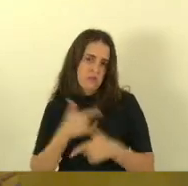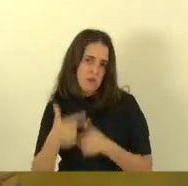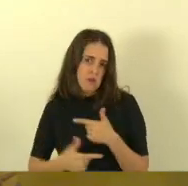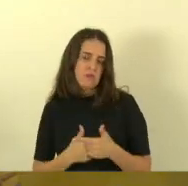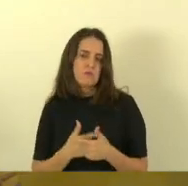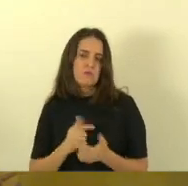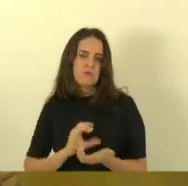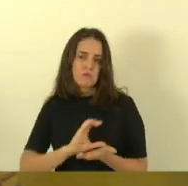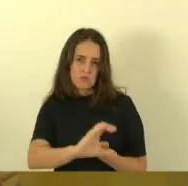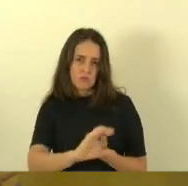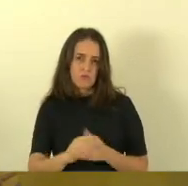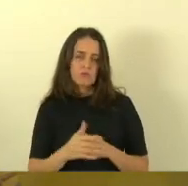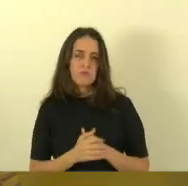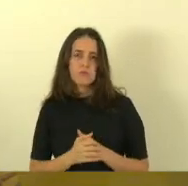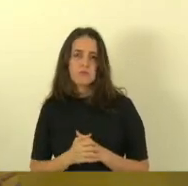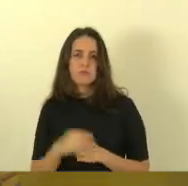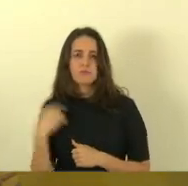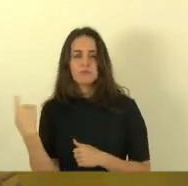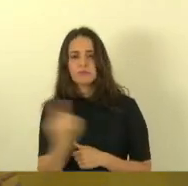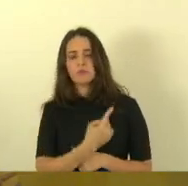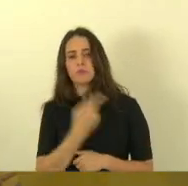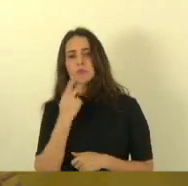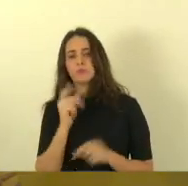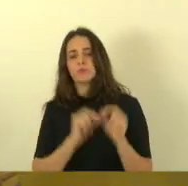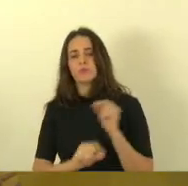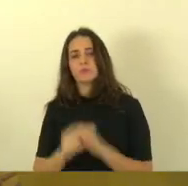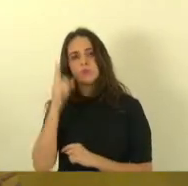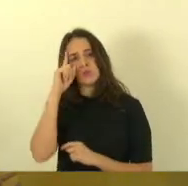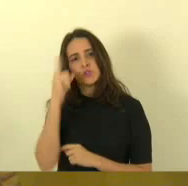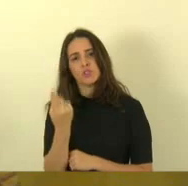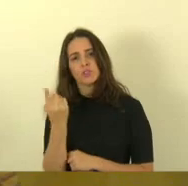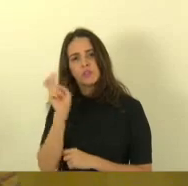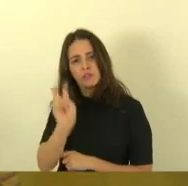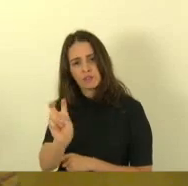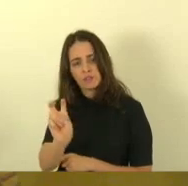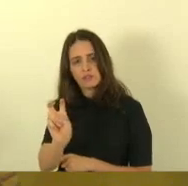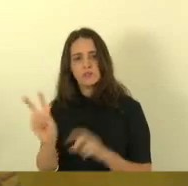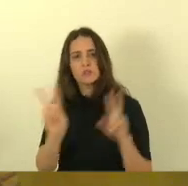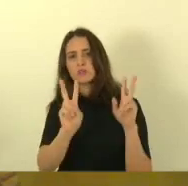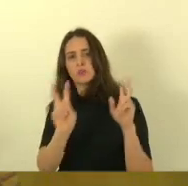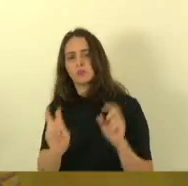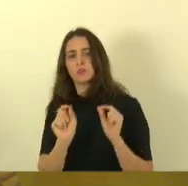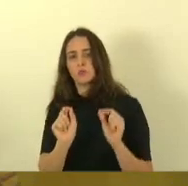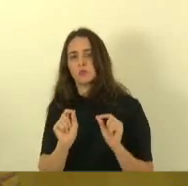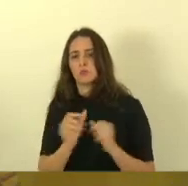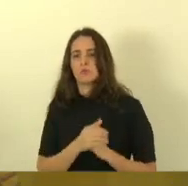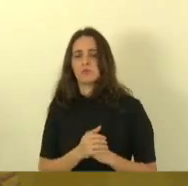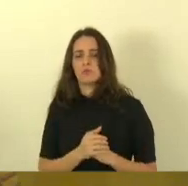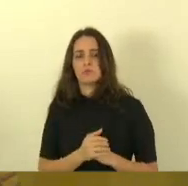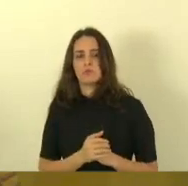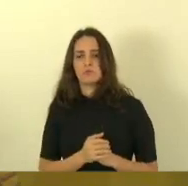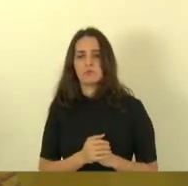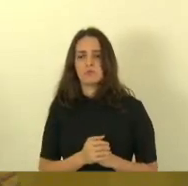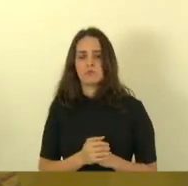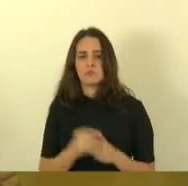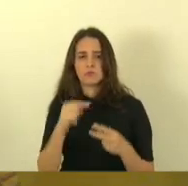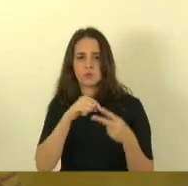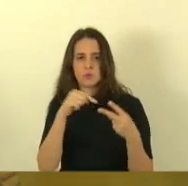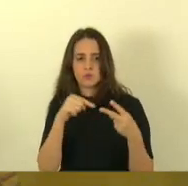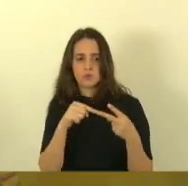necessários nós falamos aqui no dia 15 a respeito da construção de dois pis